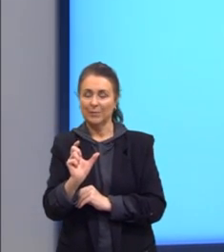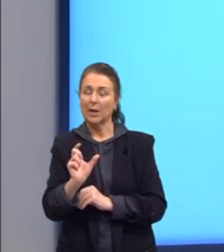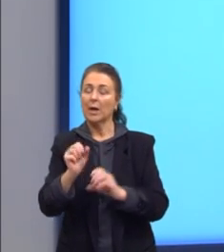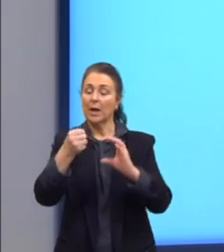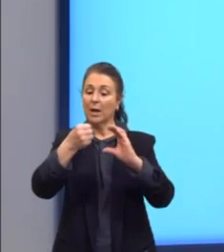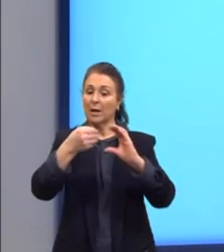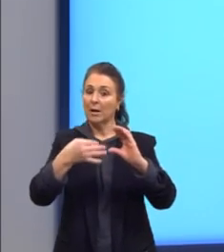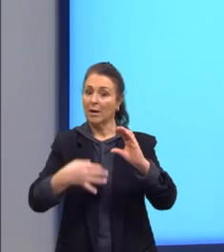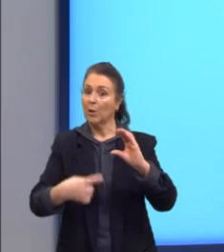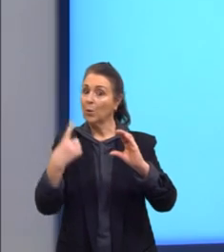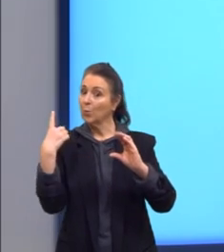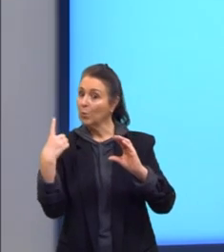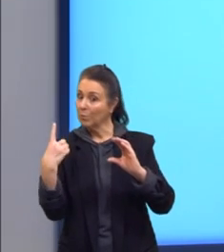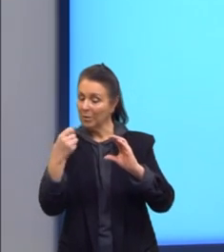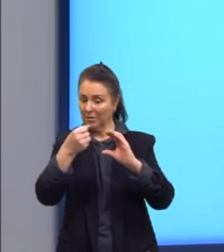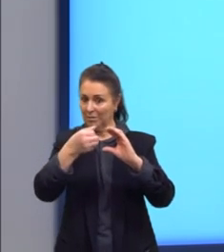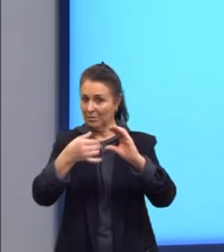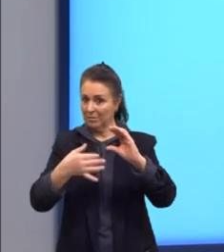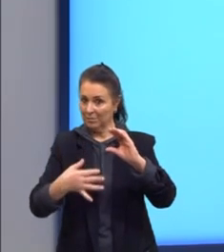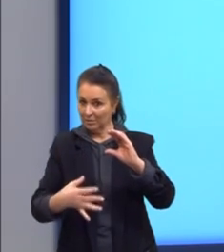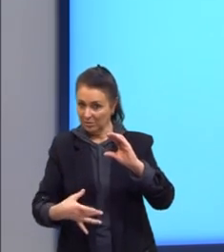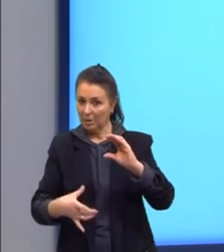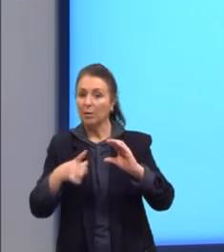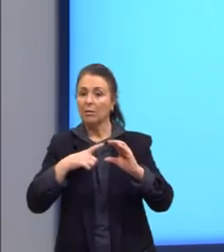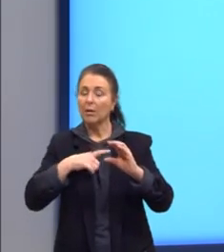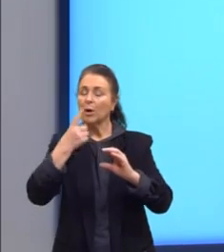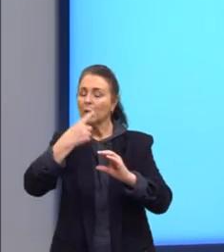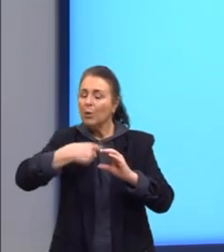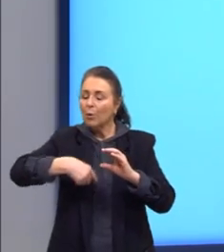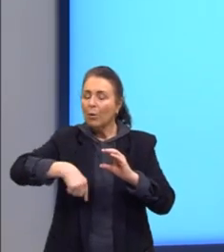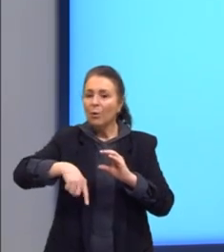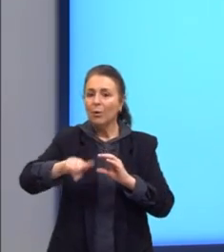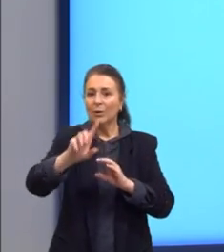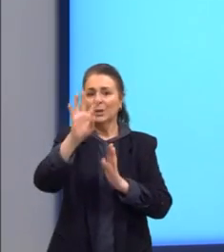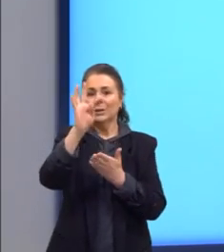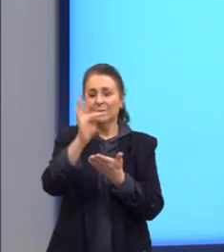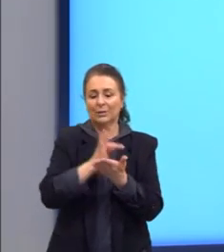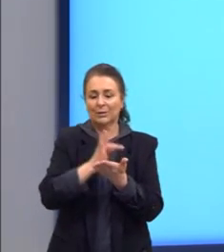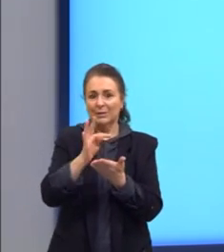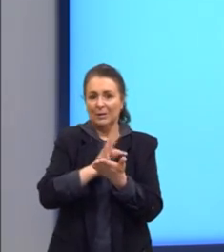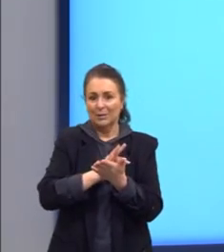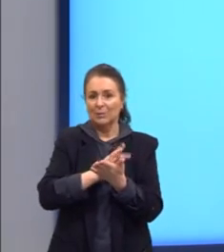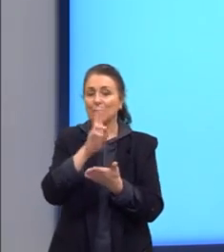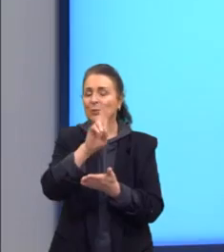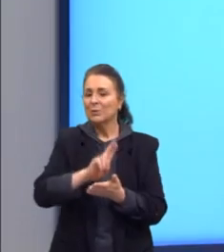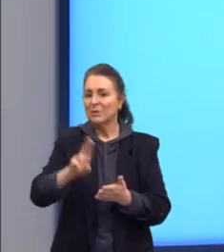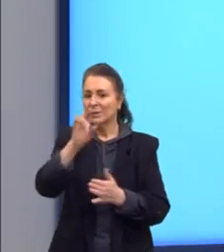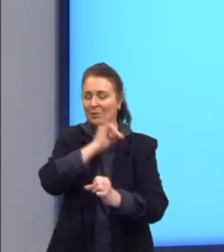uma das características dos nossos textos aí na internet.